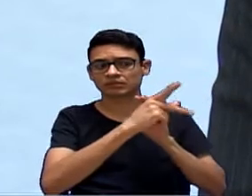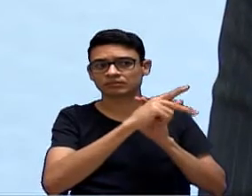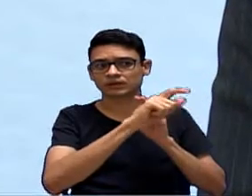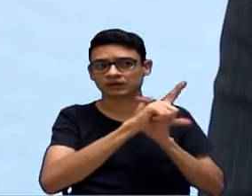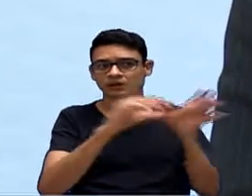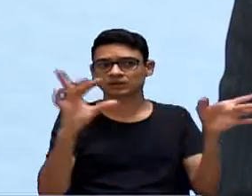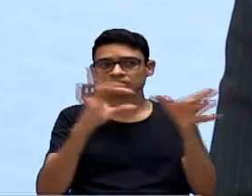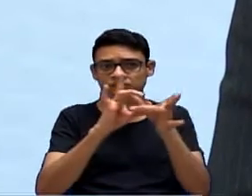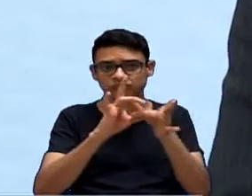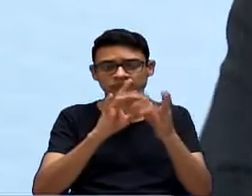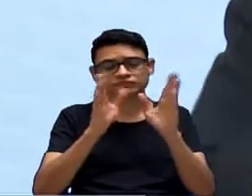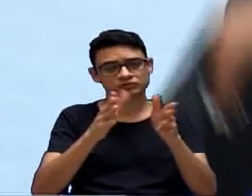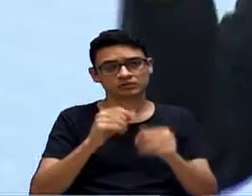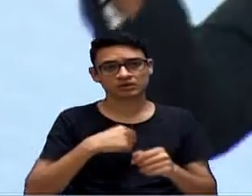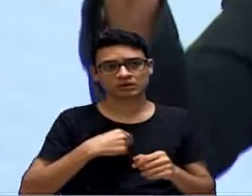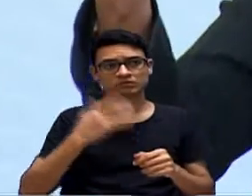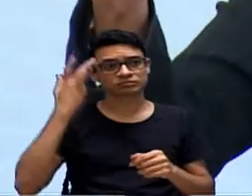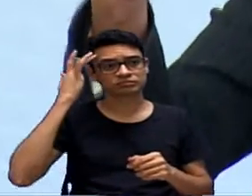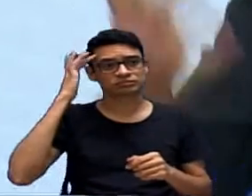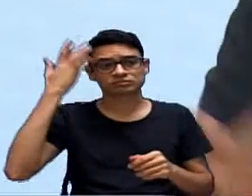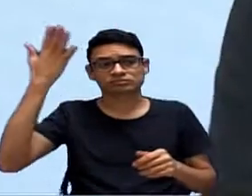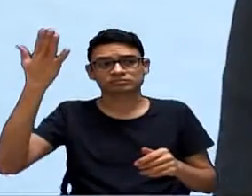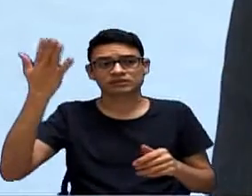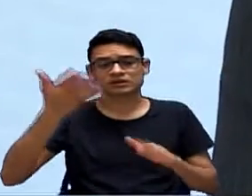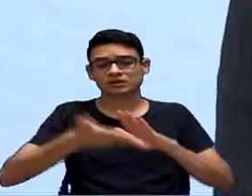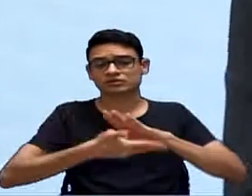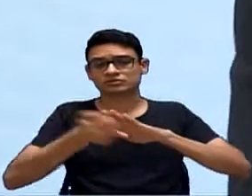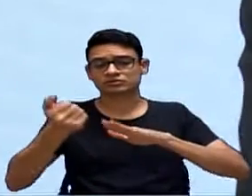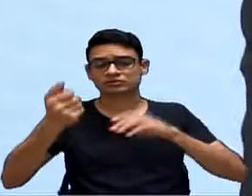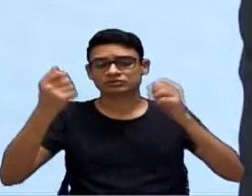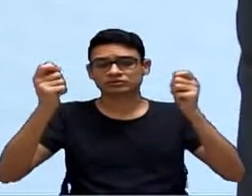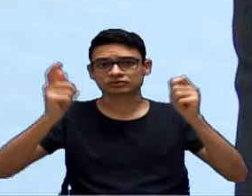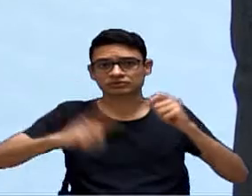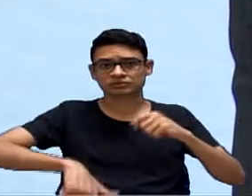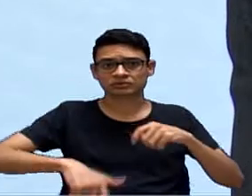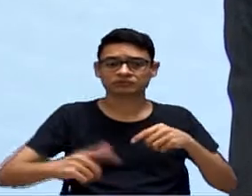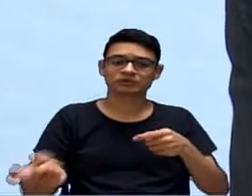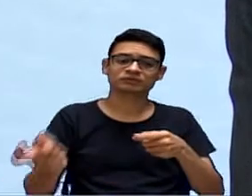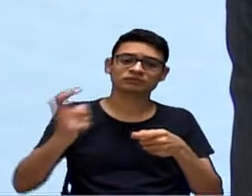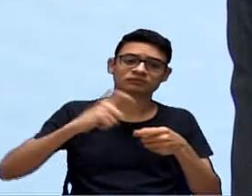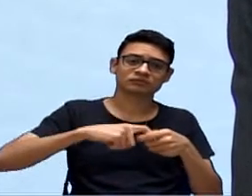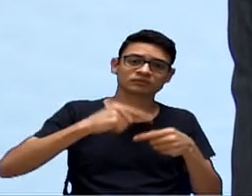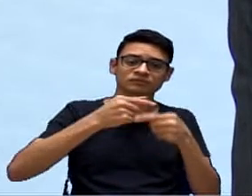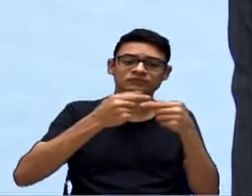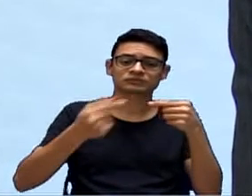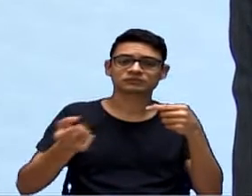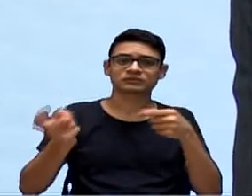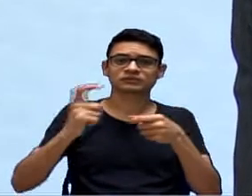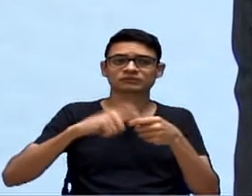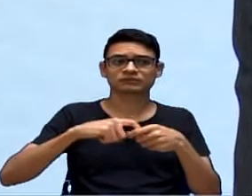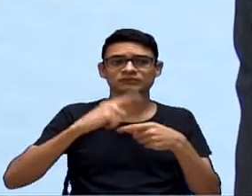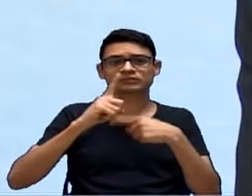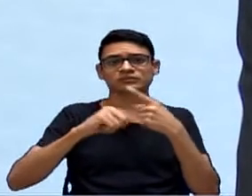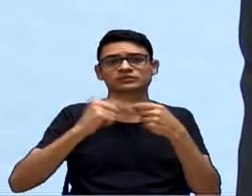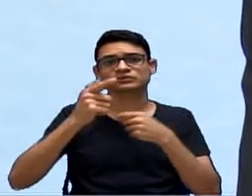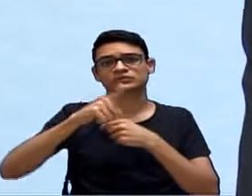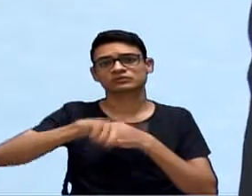sessão, que já está muito demorada, para voltar novamente em outro momento. Obrigado.